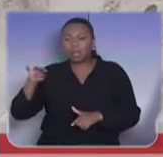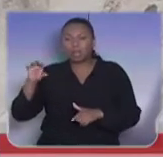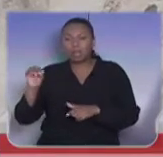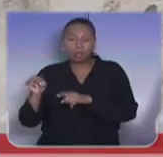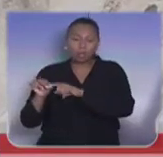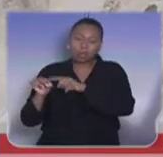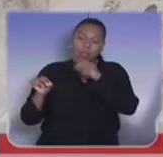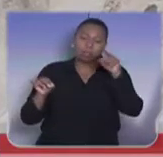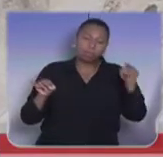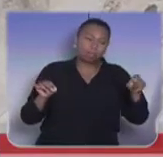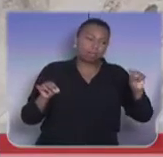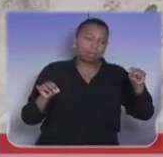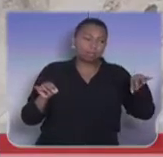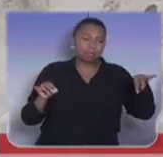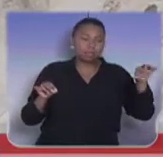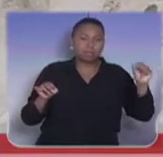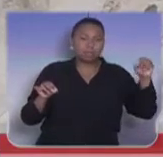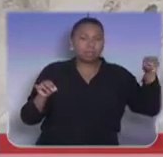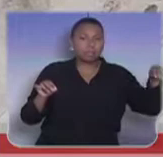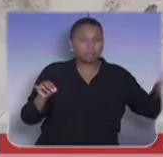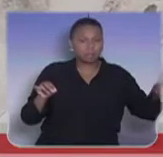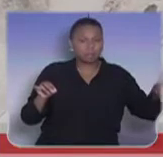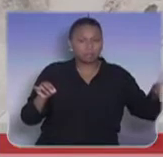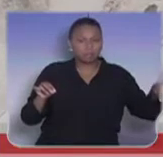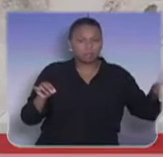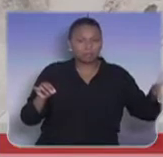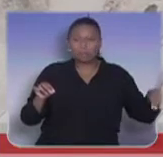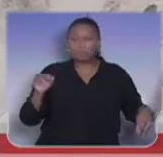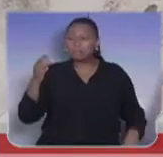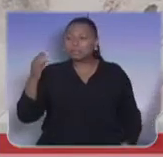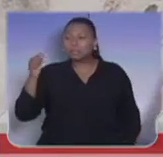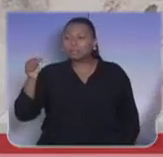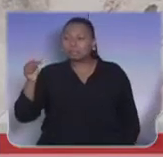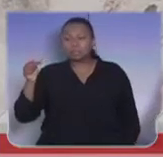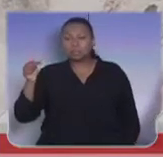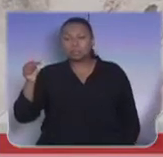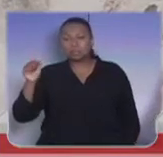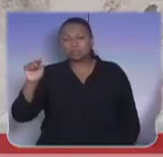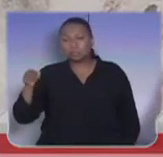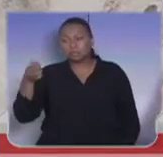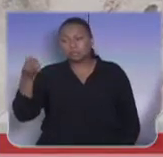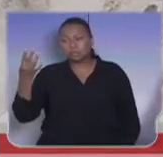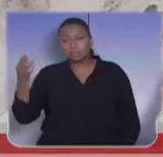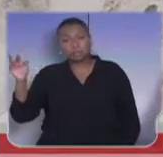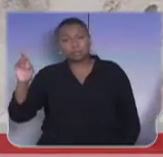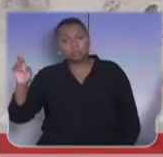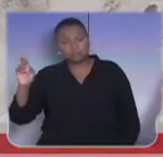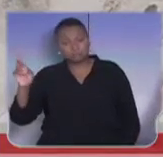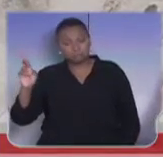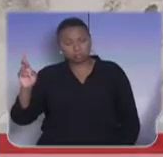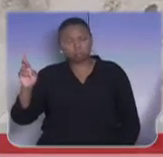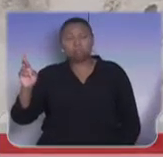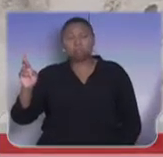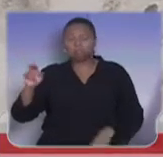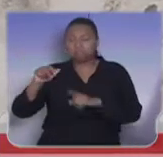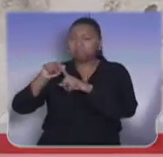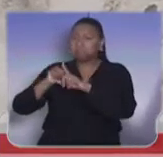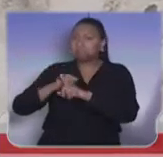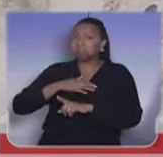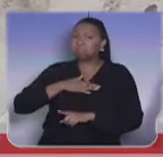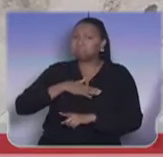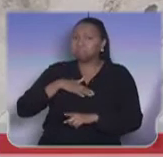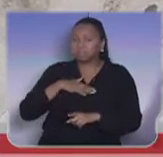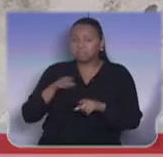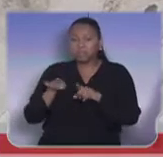300 km, pratica a tarifa de R$ 37,64, valores de agosto. Bem como